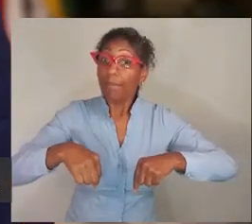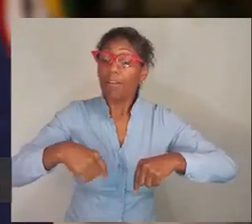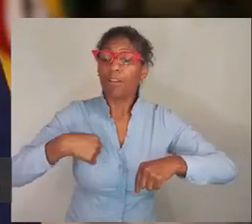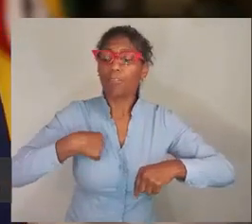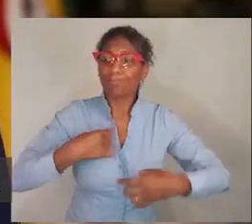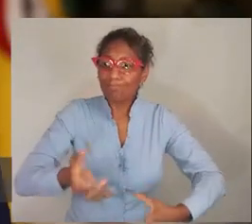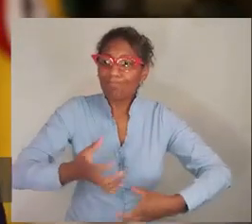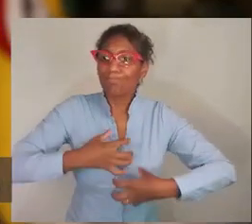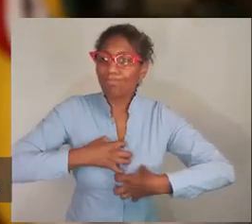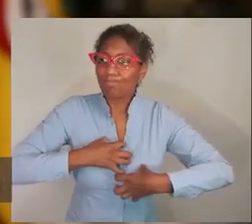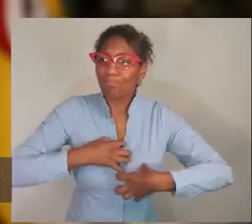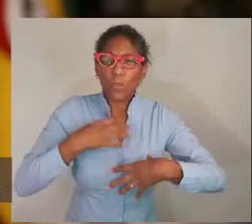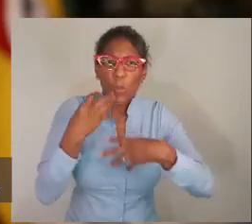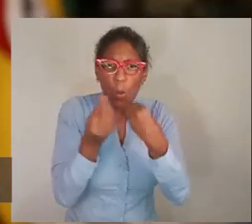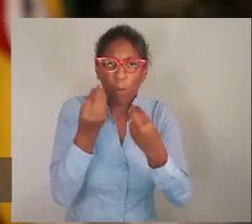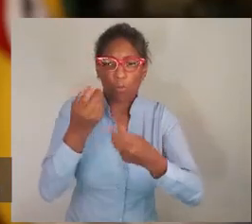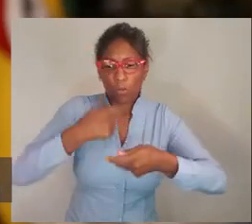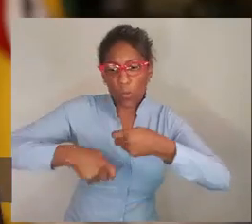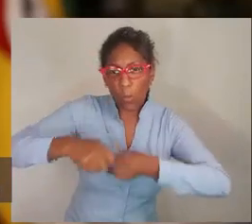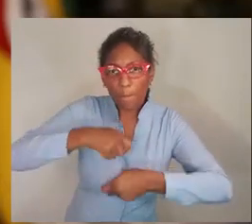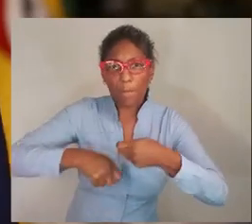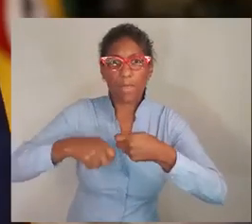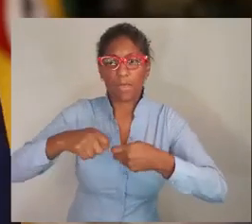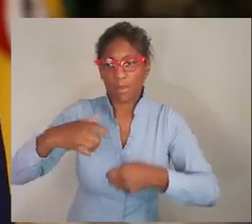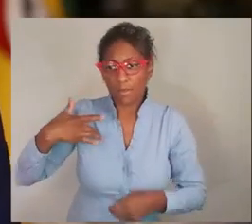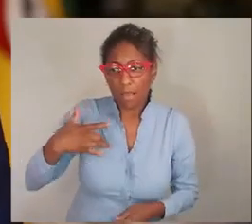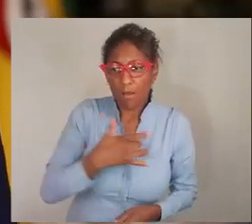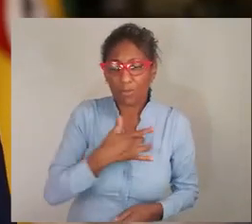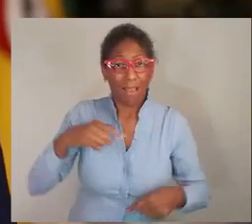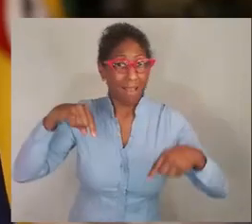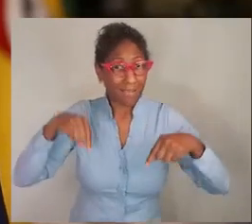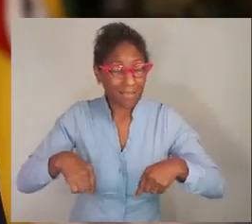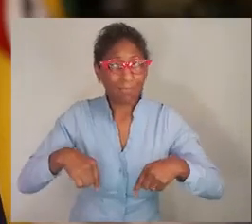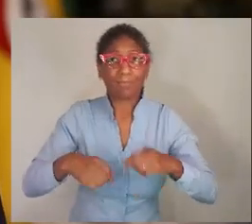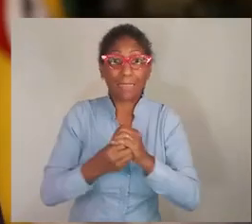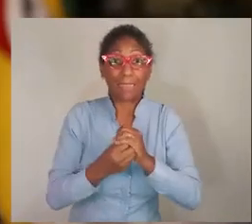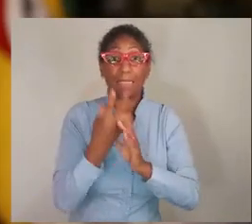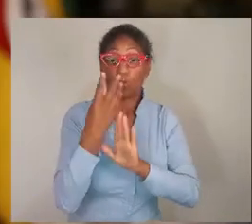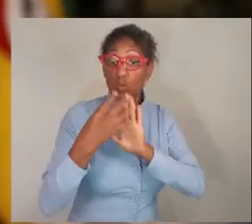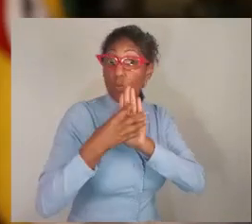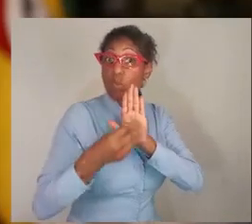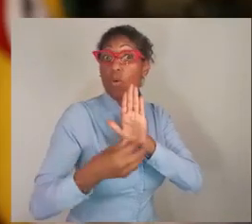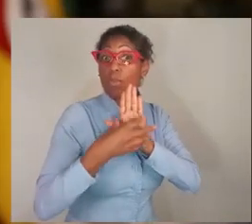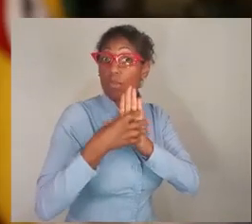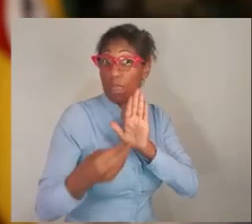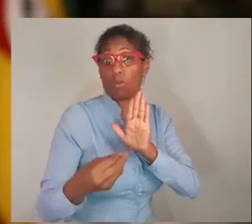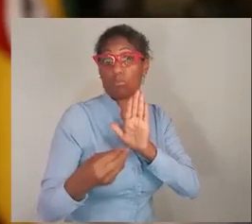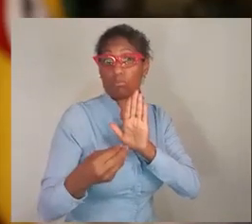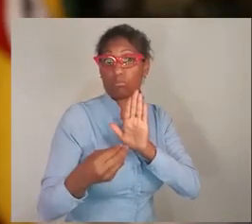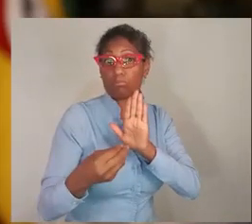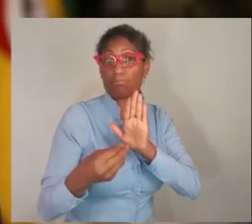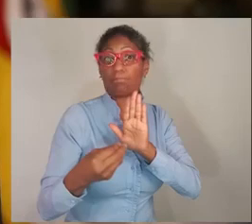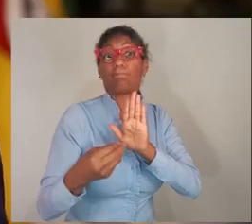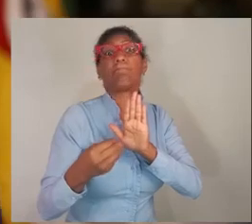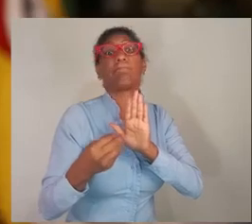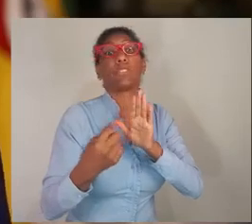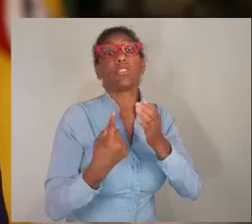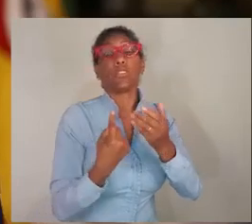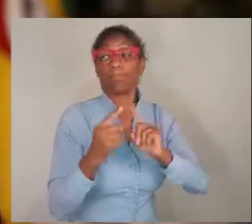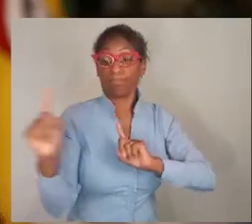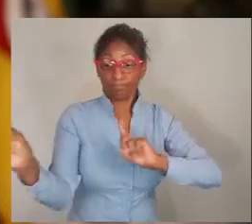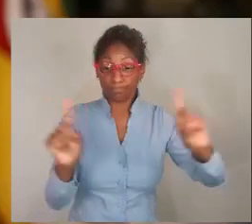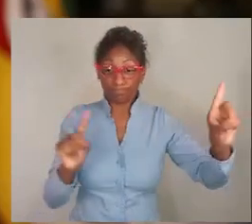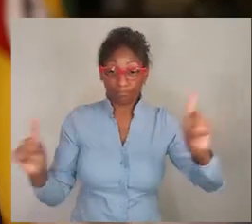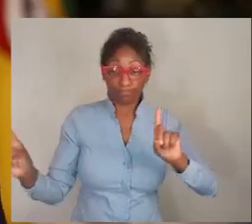diante da nossa própria realidade social, econômica e sanitária, nós criamos um modelo de distanciamento